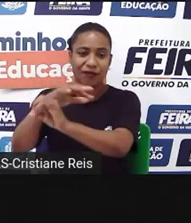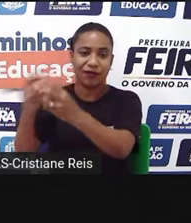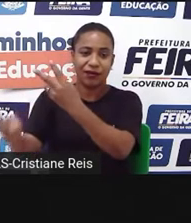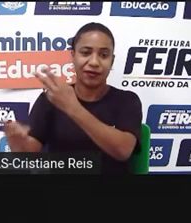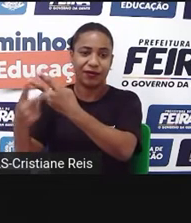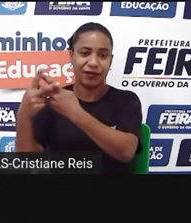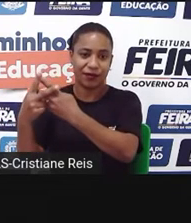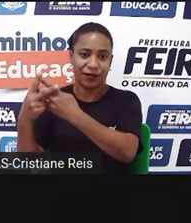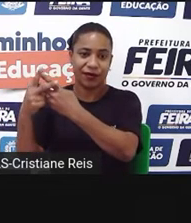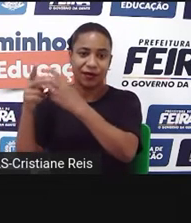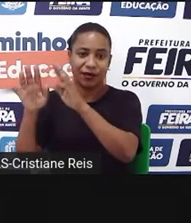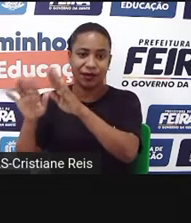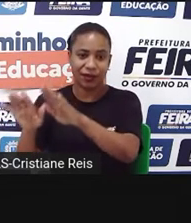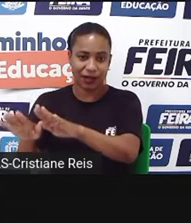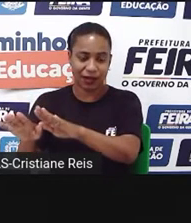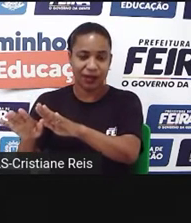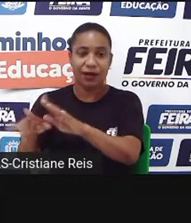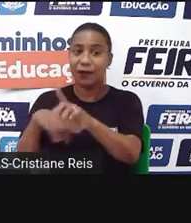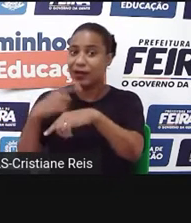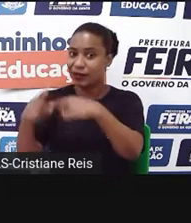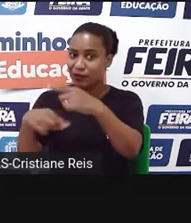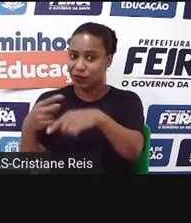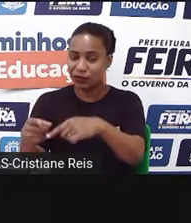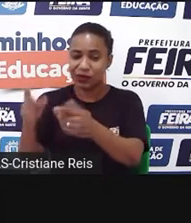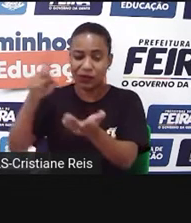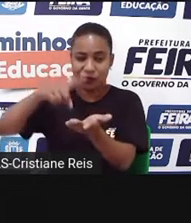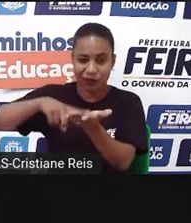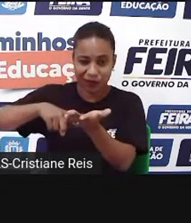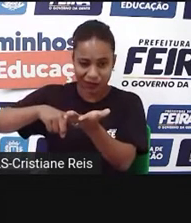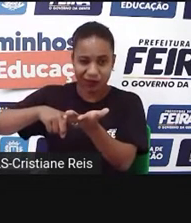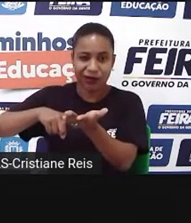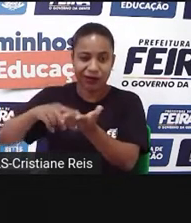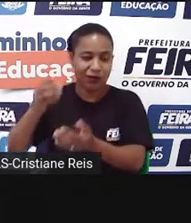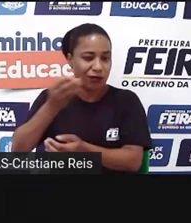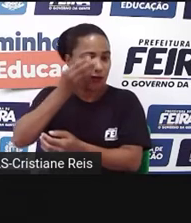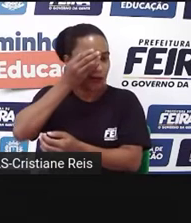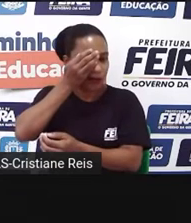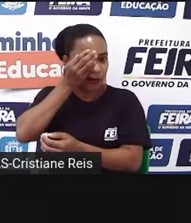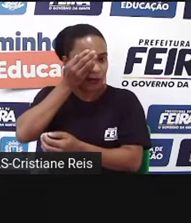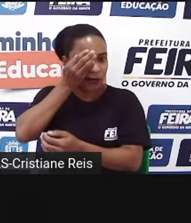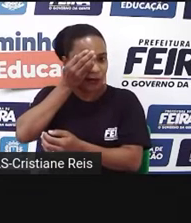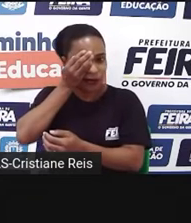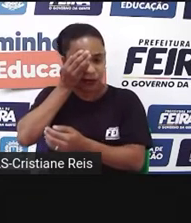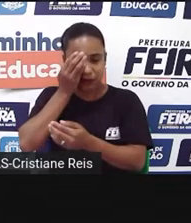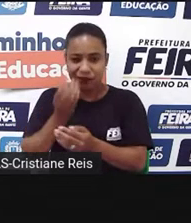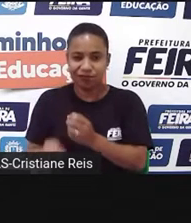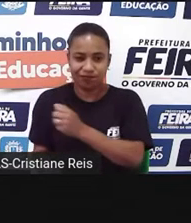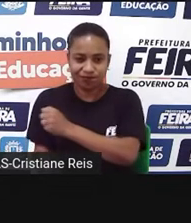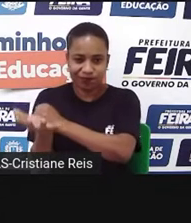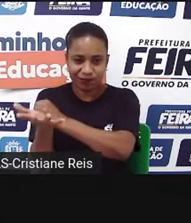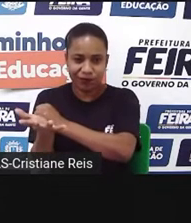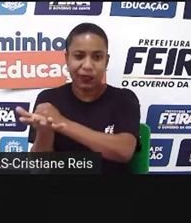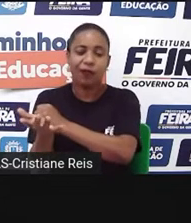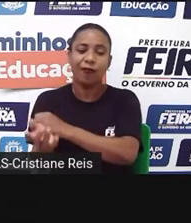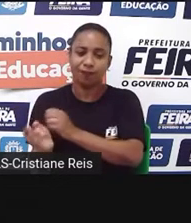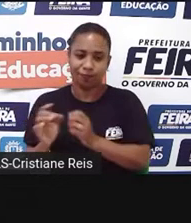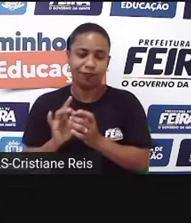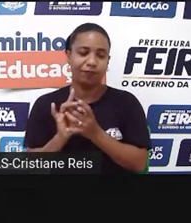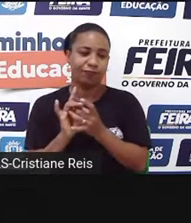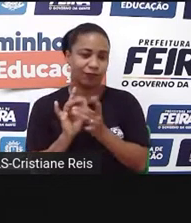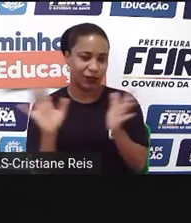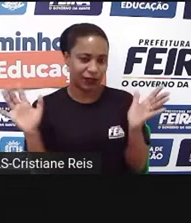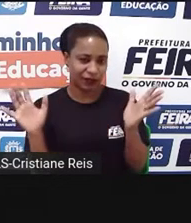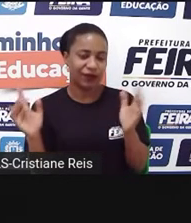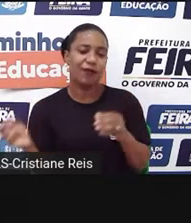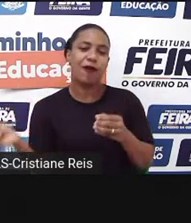com o seu plano de vingança. Agora, é importante a gente lembrar que Hamlet, logo depois que fica